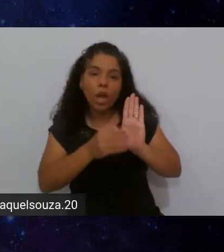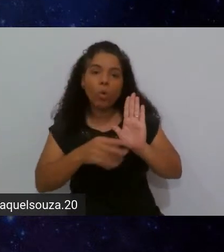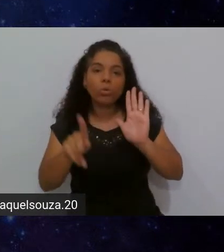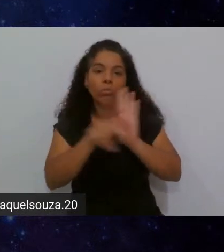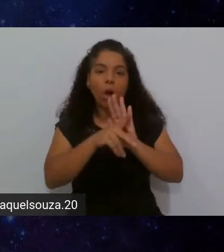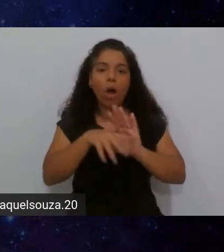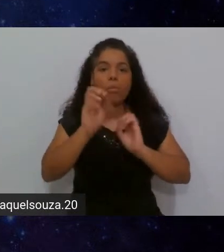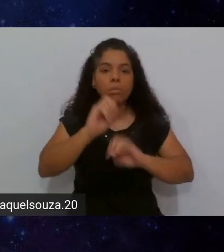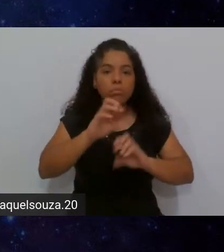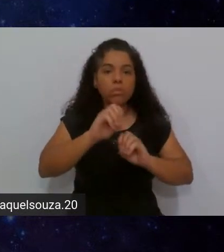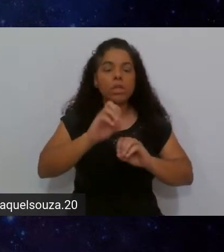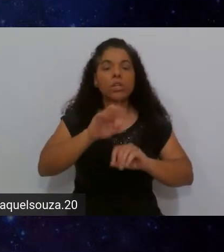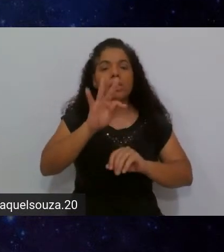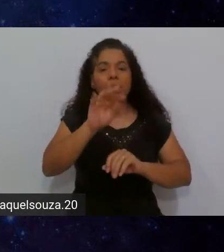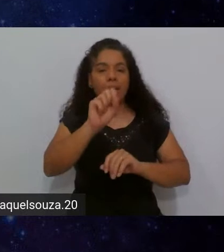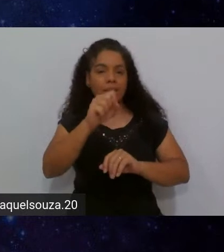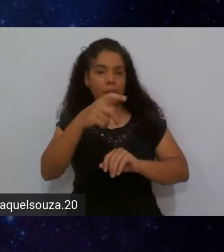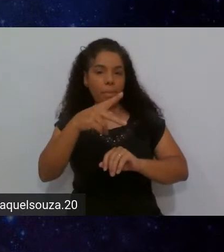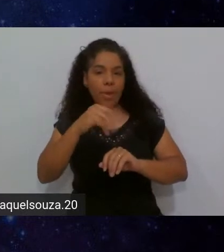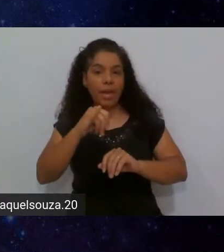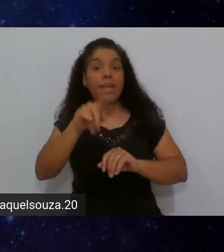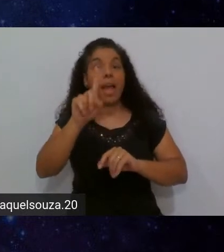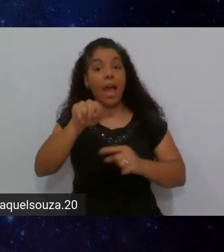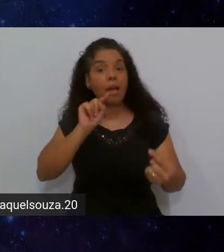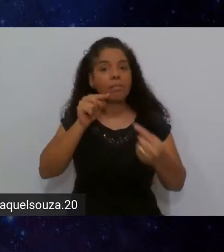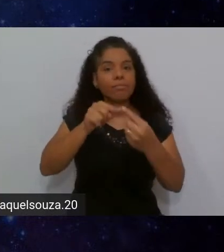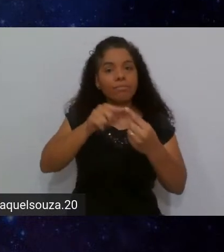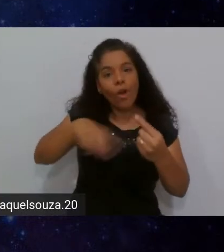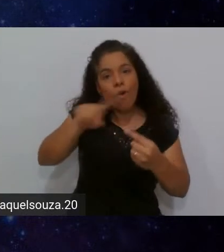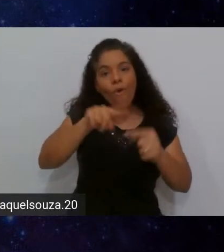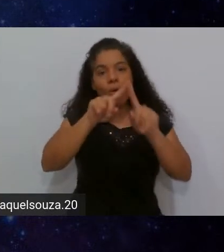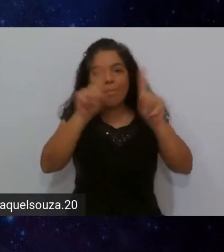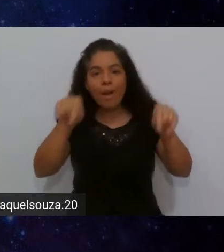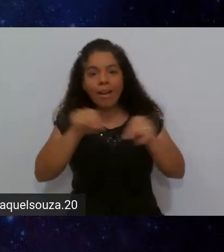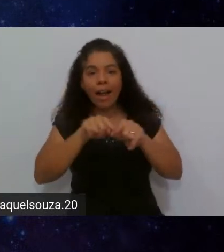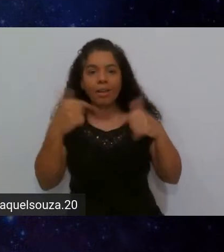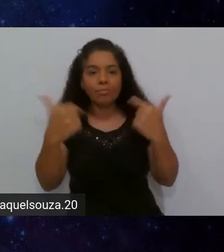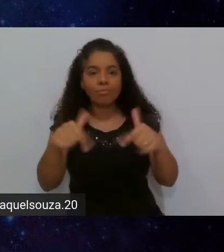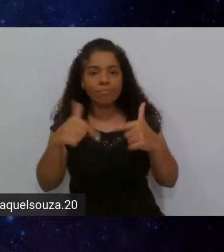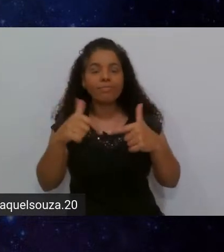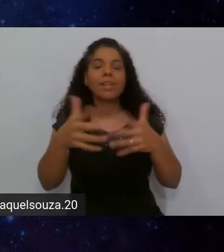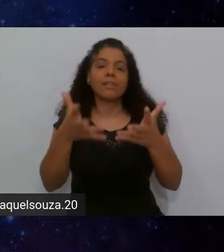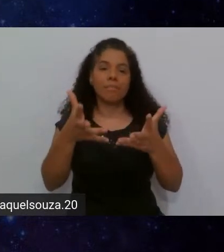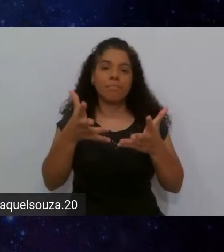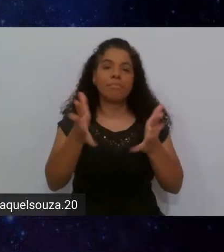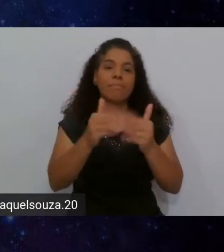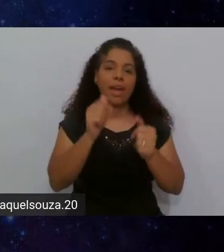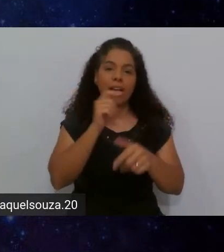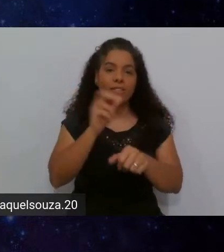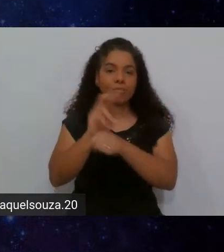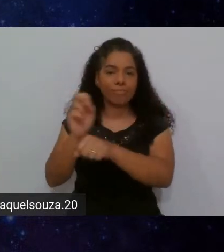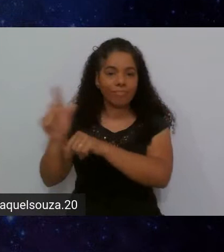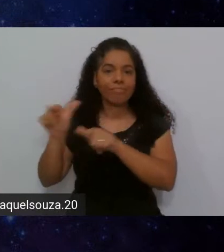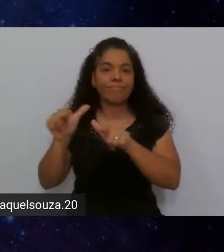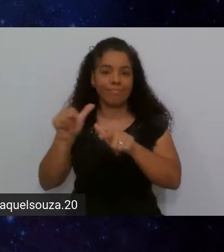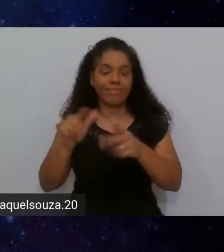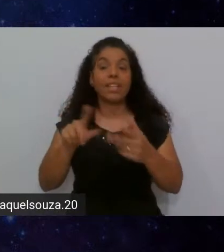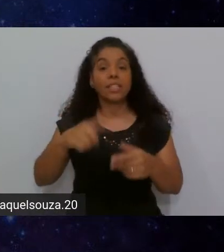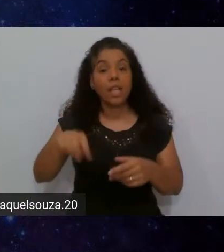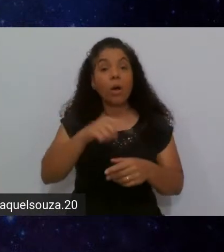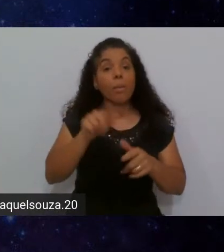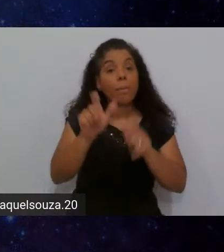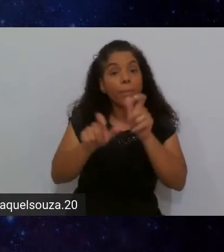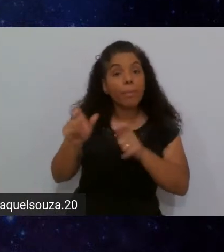para o que o mercado hoje pede de pessoas que testam aplicações, para que eles conheçam, né,